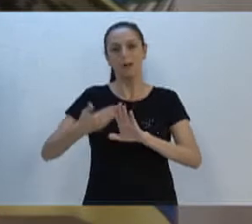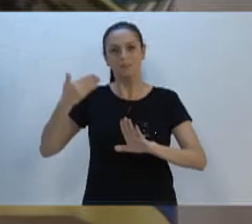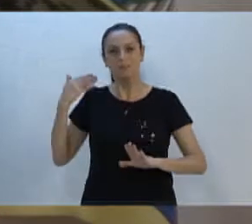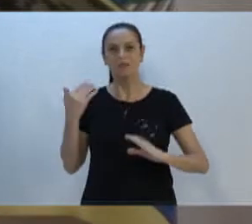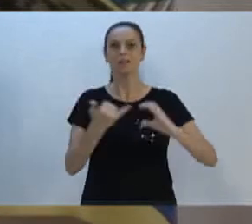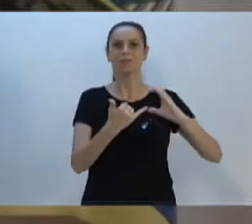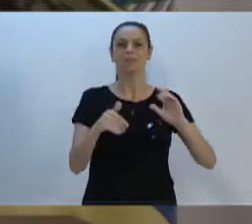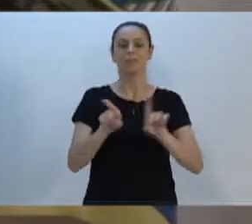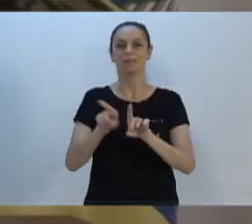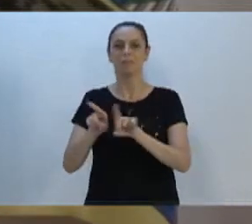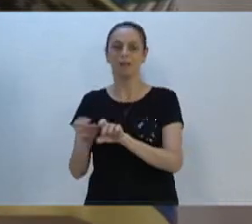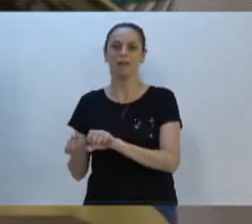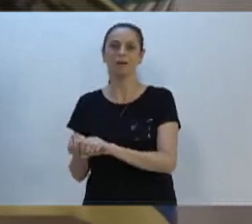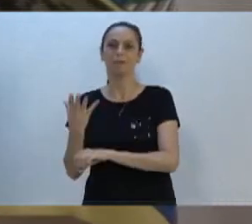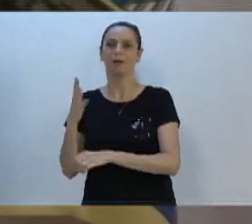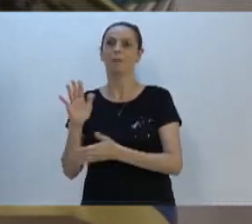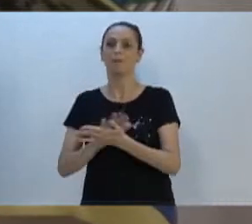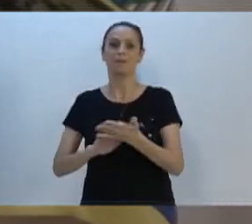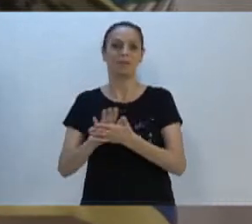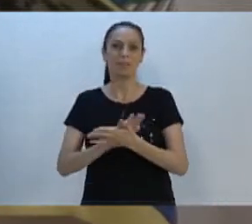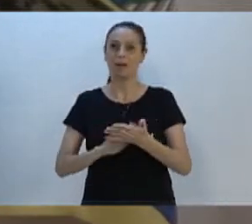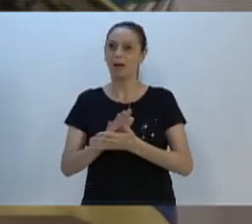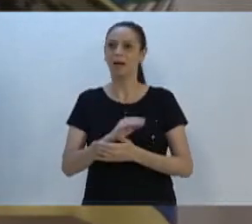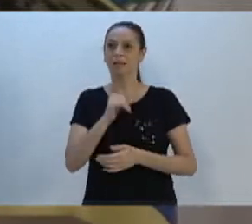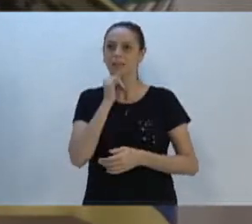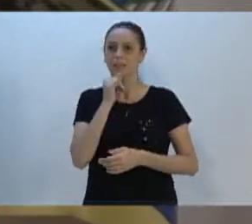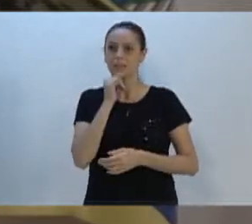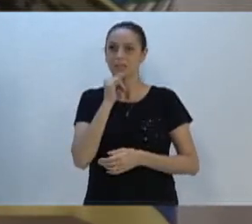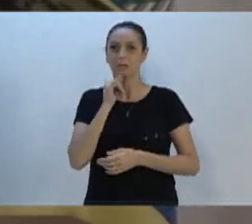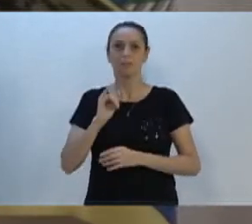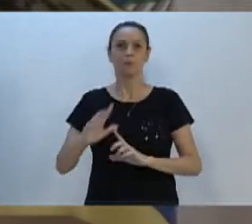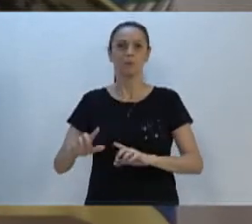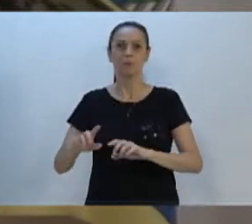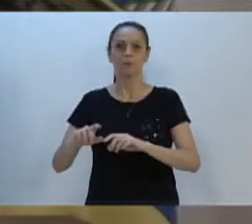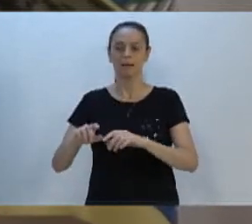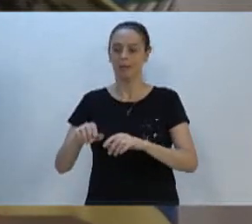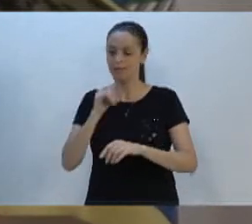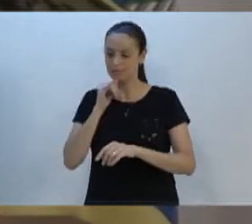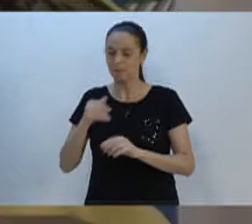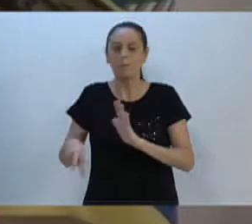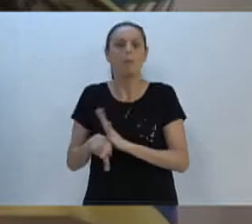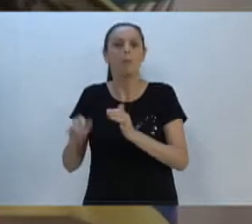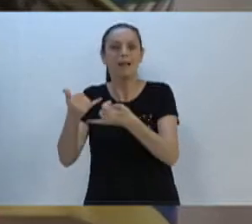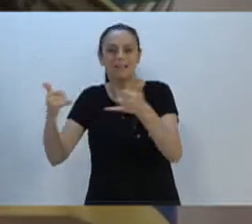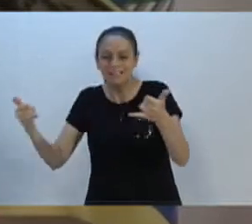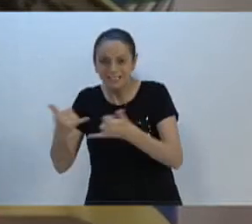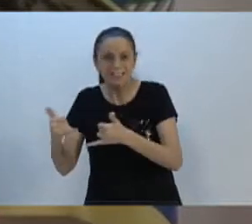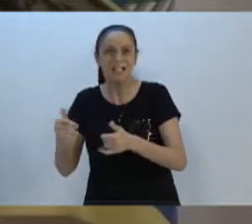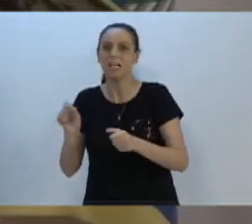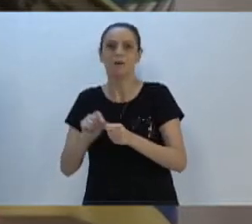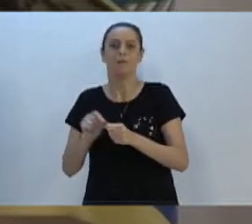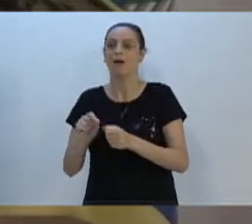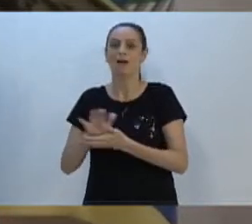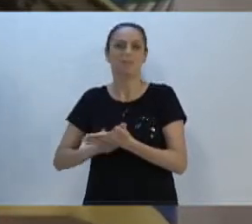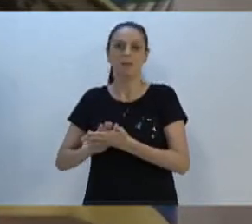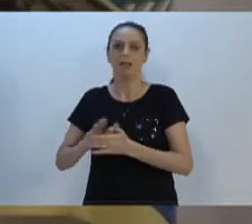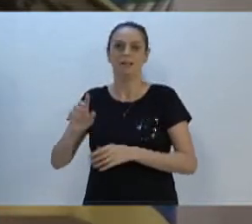não fazem mais nenhuma ligação nem de hidrômetro e nem de medidor de energia. Então, isso causa uma